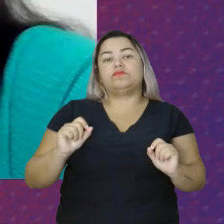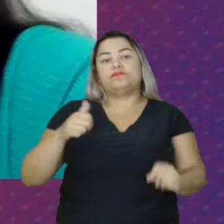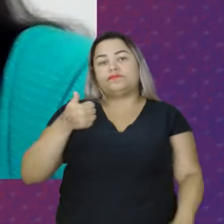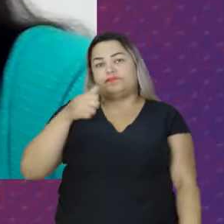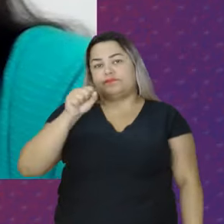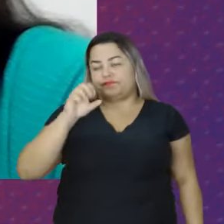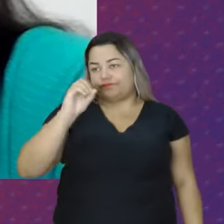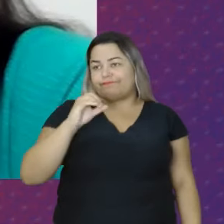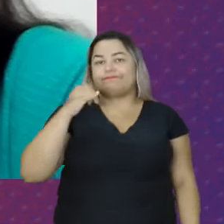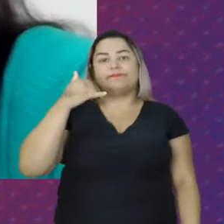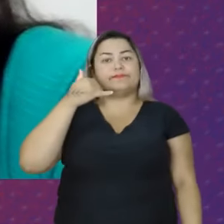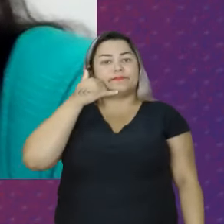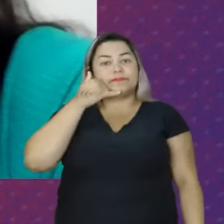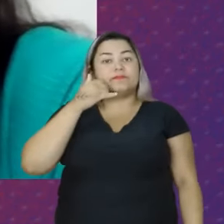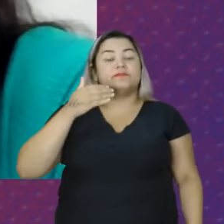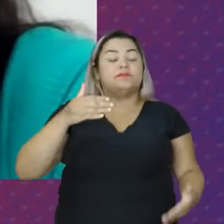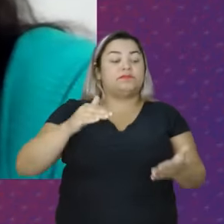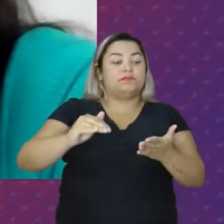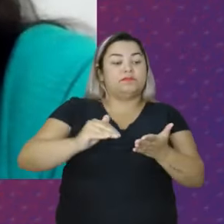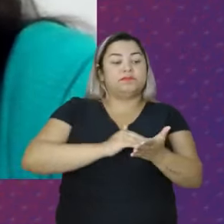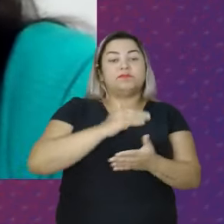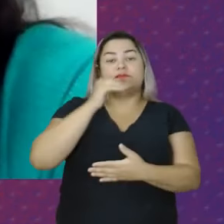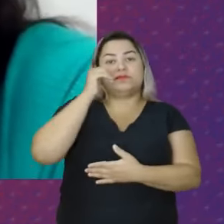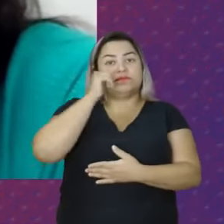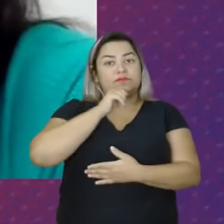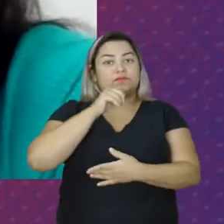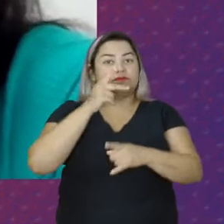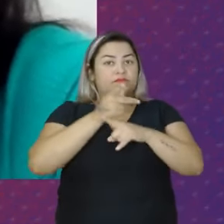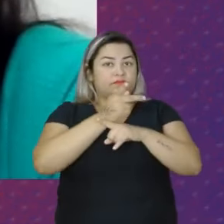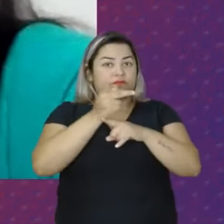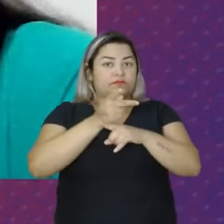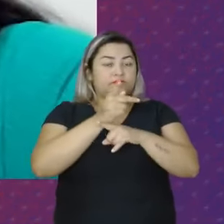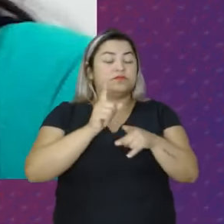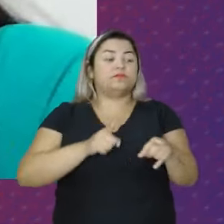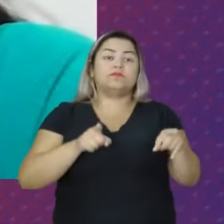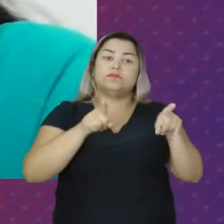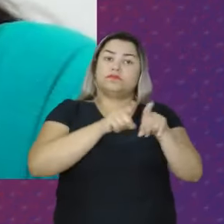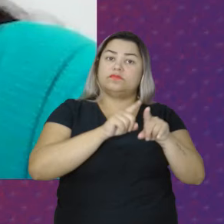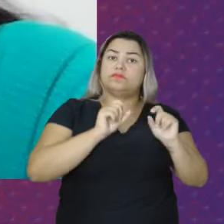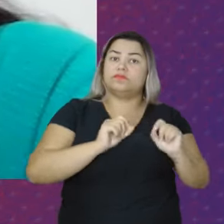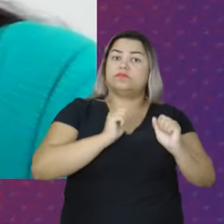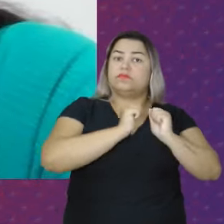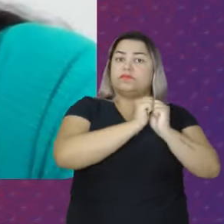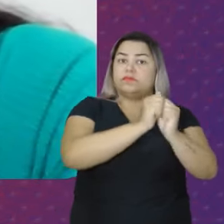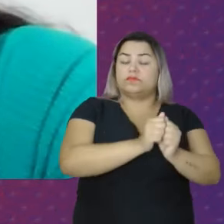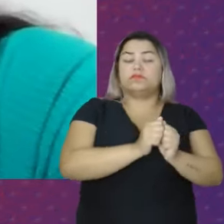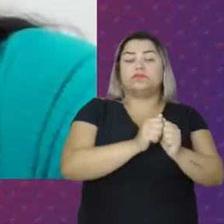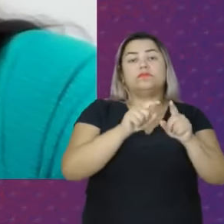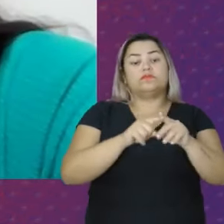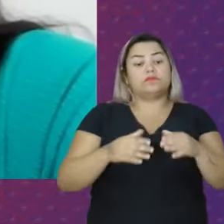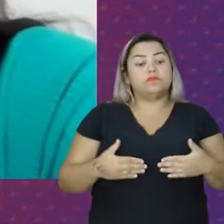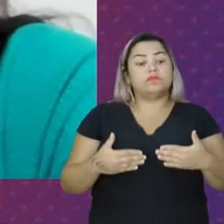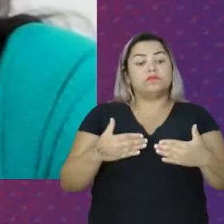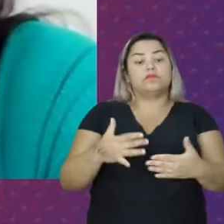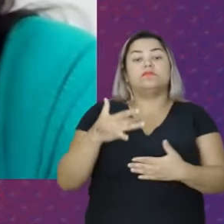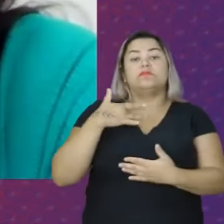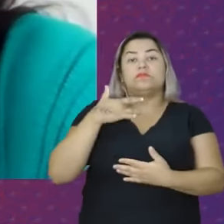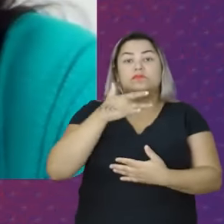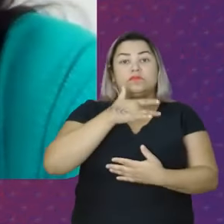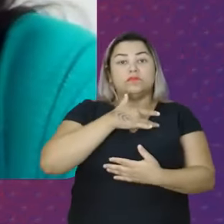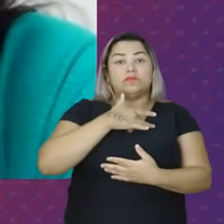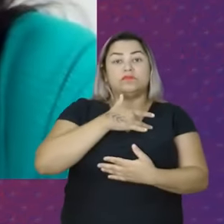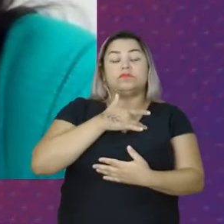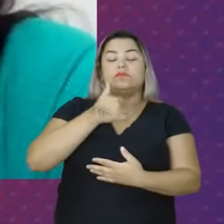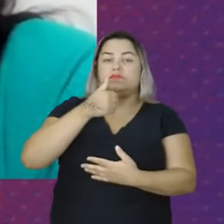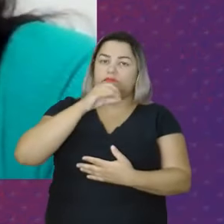Dessa forma A Secretaria Das Mulheres Buscou Uma parceria Junto ao Ministério Da Saúde Que desde